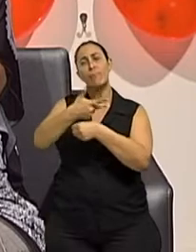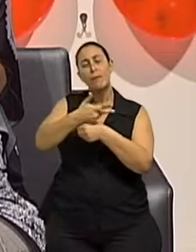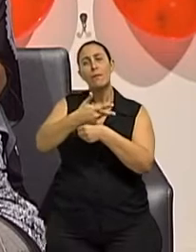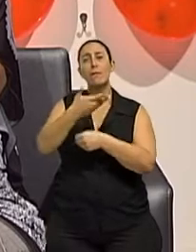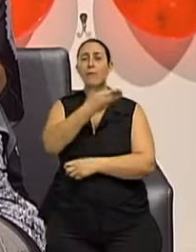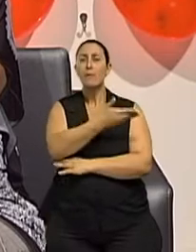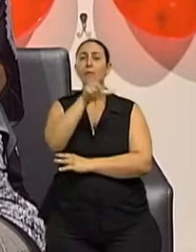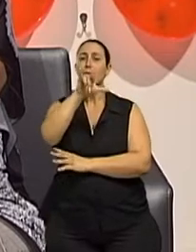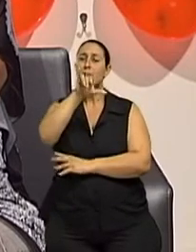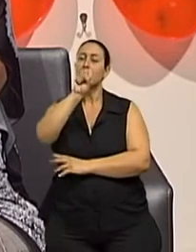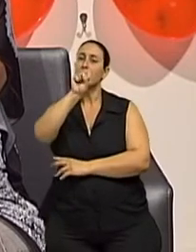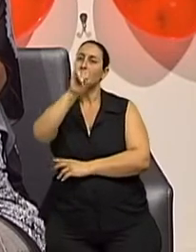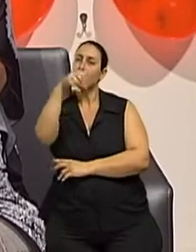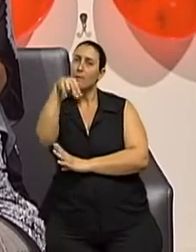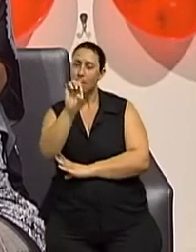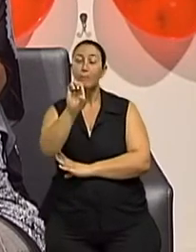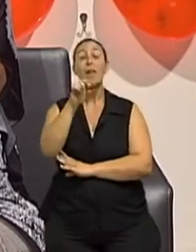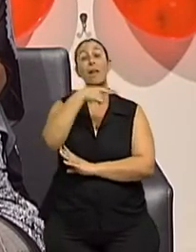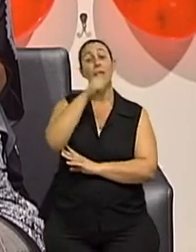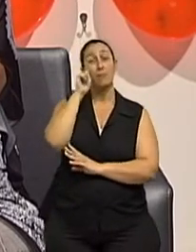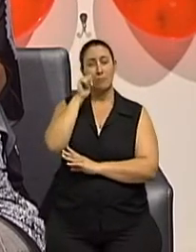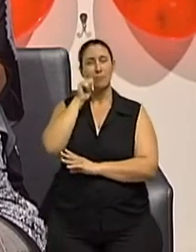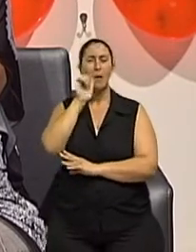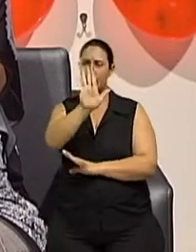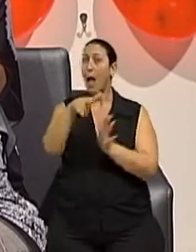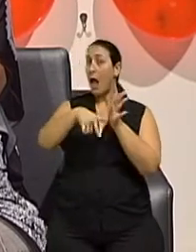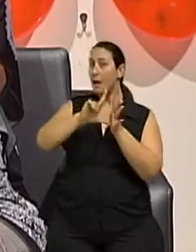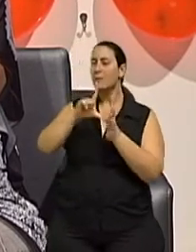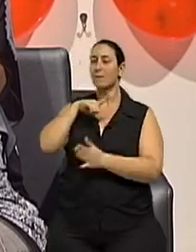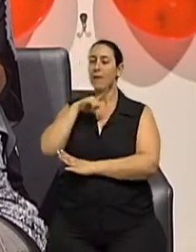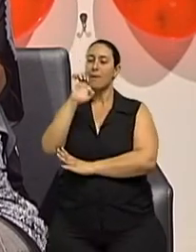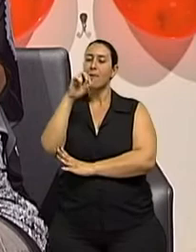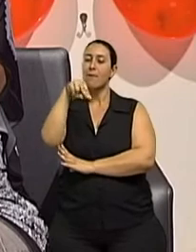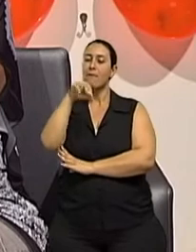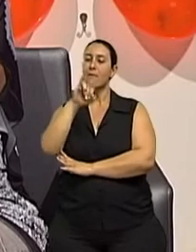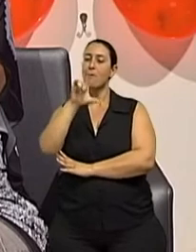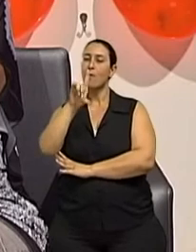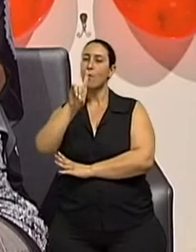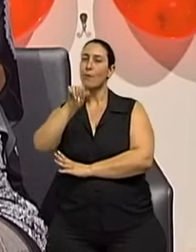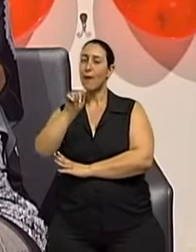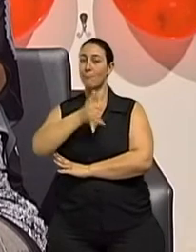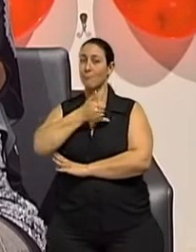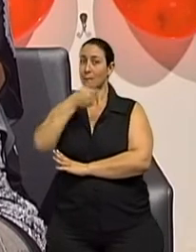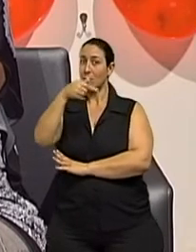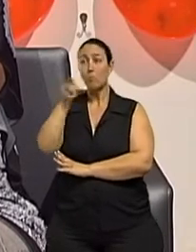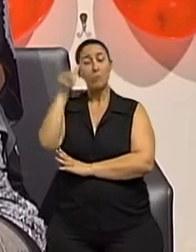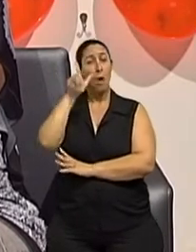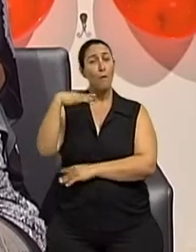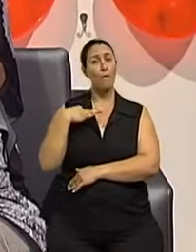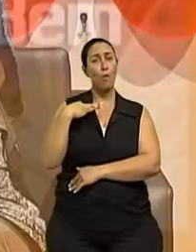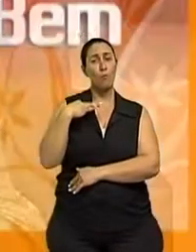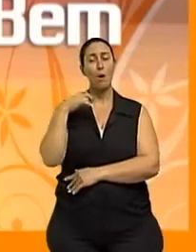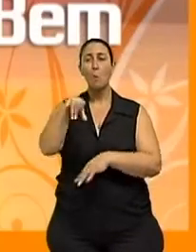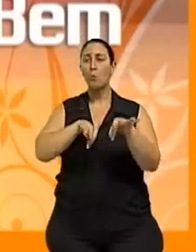ver uma matéria para conhecer a história da Enilda, de 70 anos, voluntária do Projeto Pescar. Vai lá, Enilda!